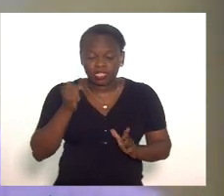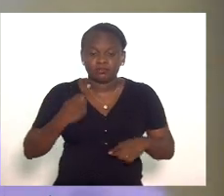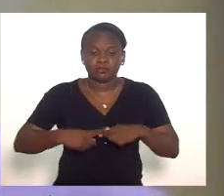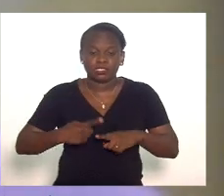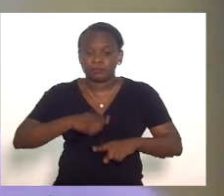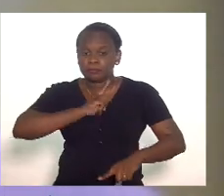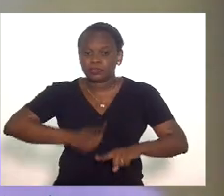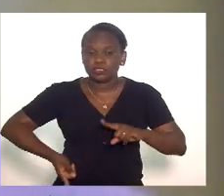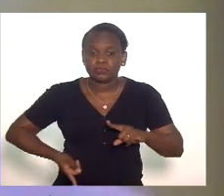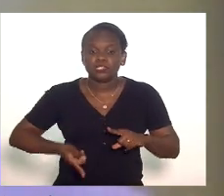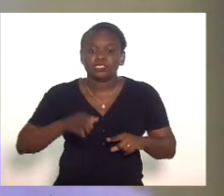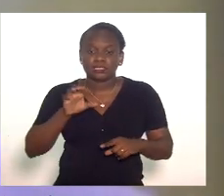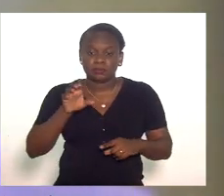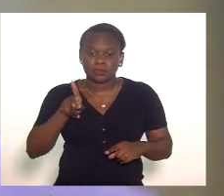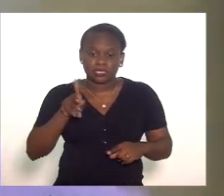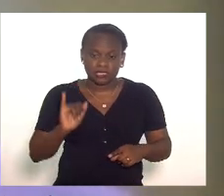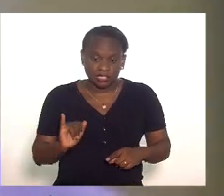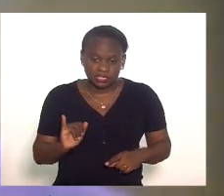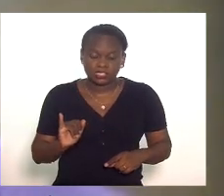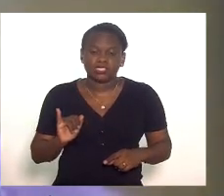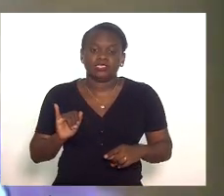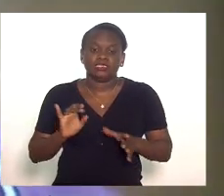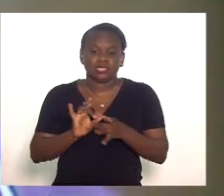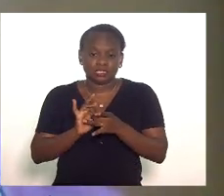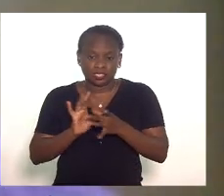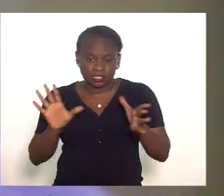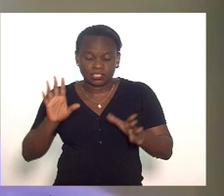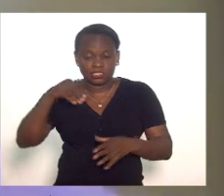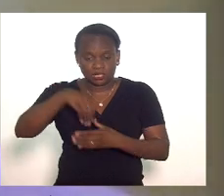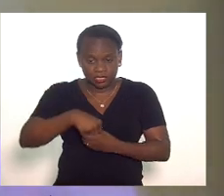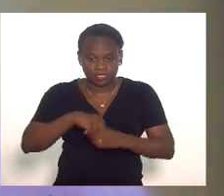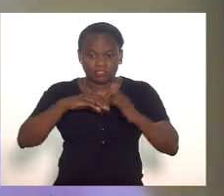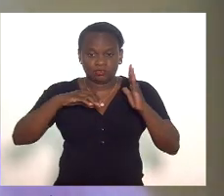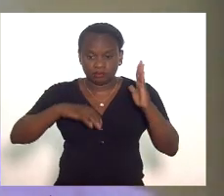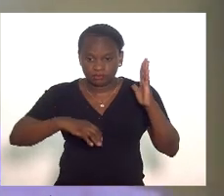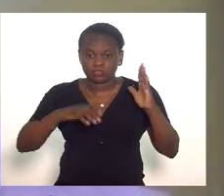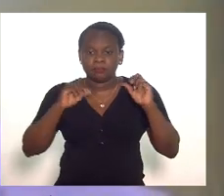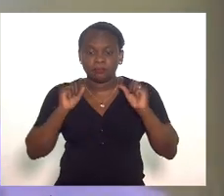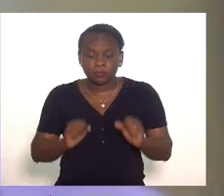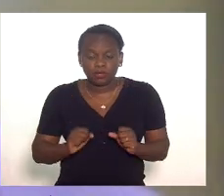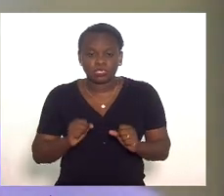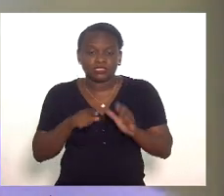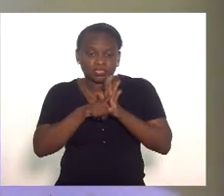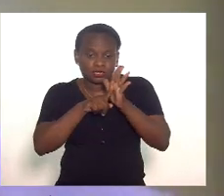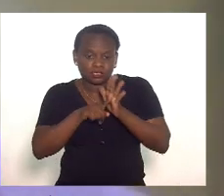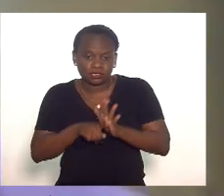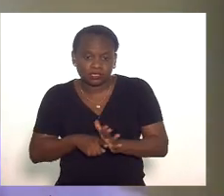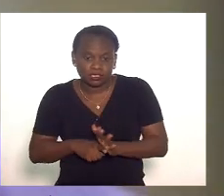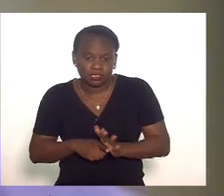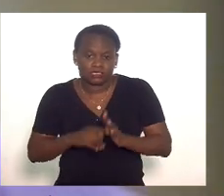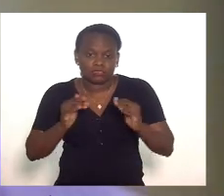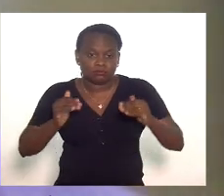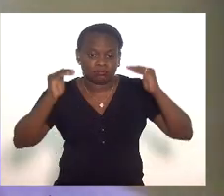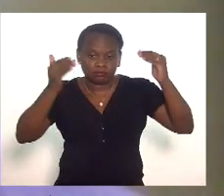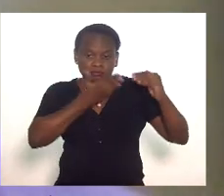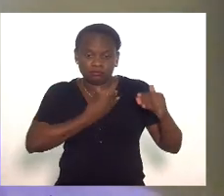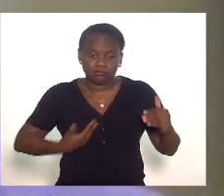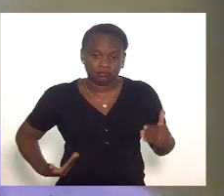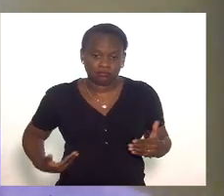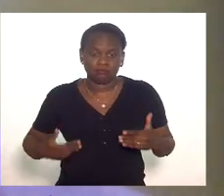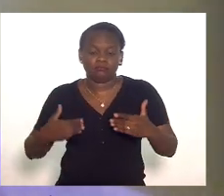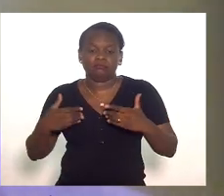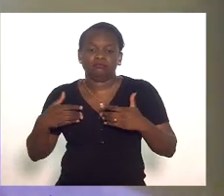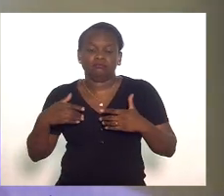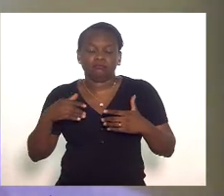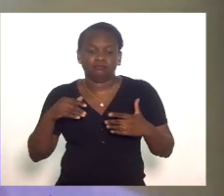que veda que CPIs abertas naquela casa parlamentar possam investigar chefes de poderes